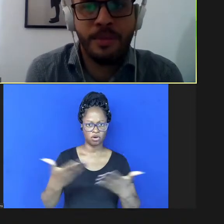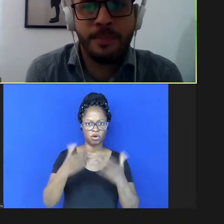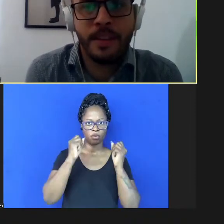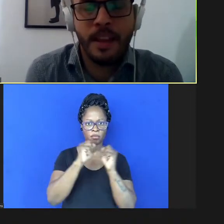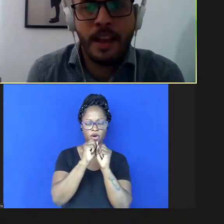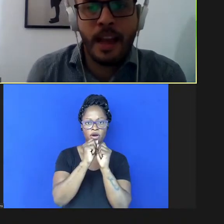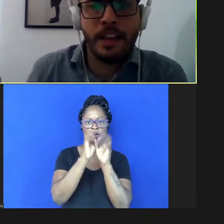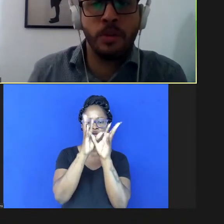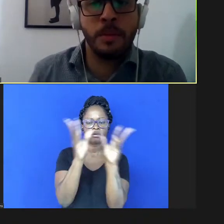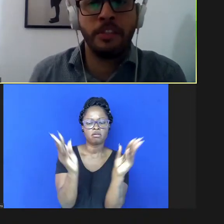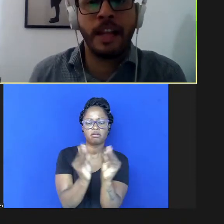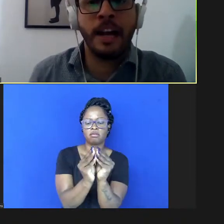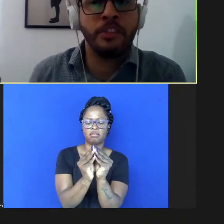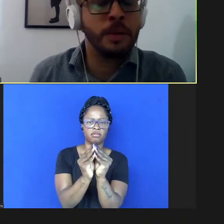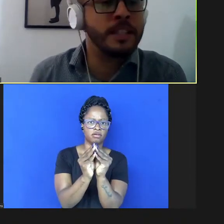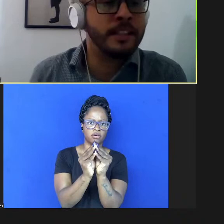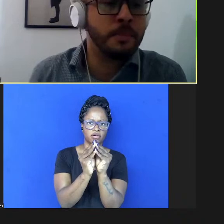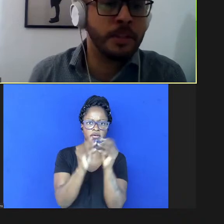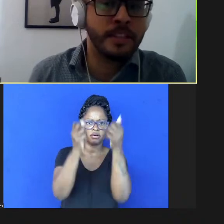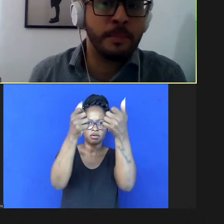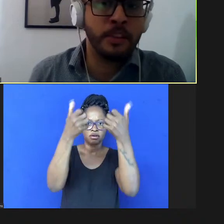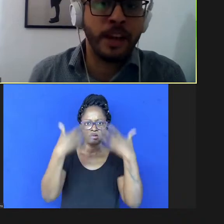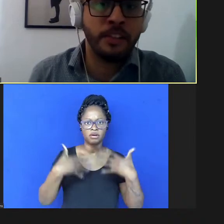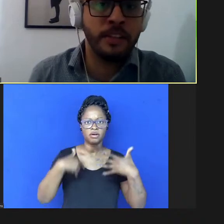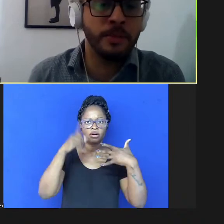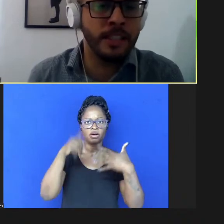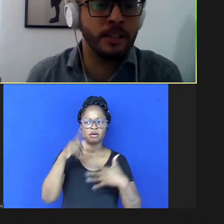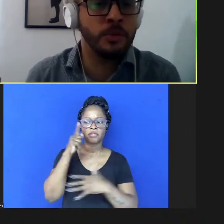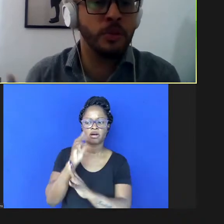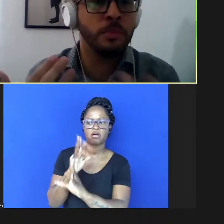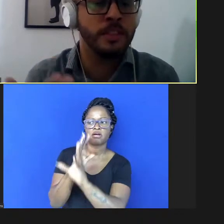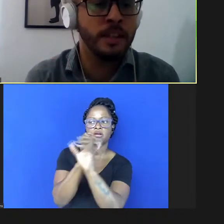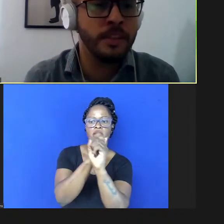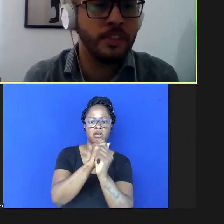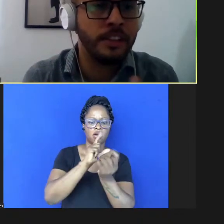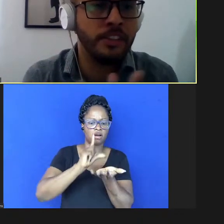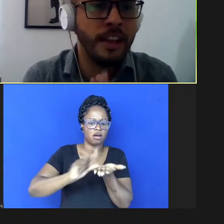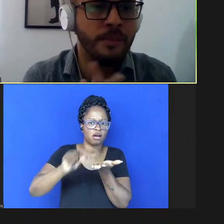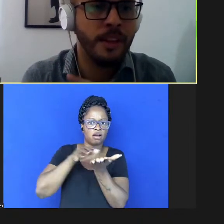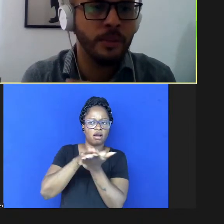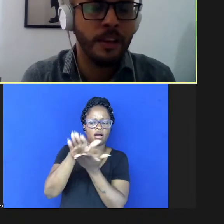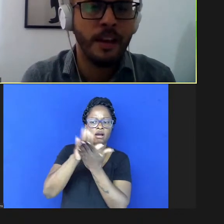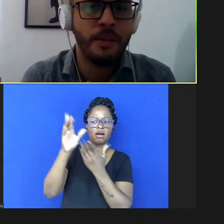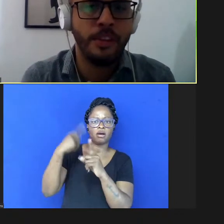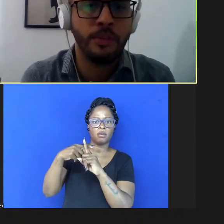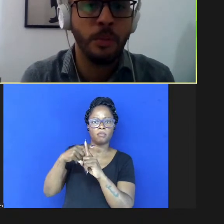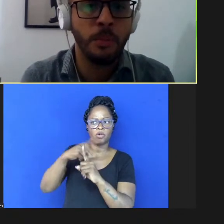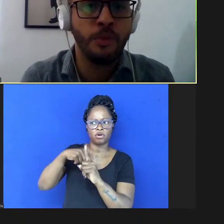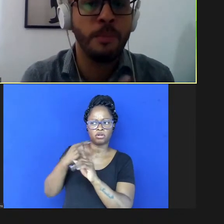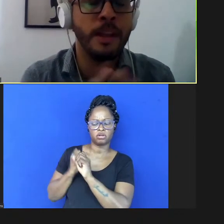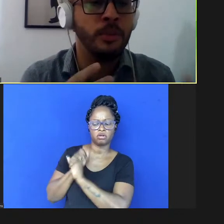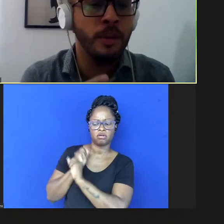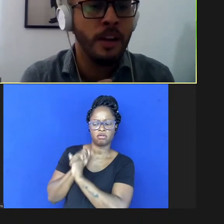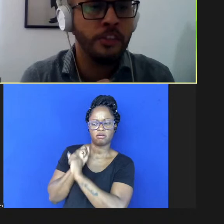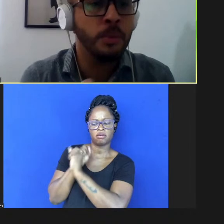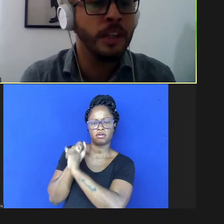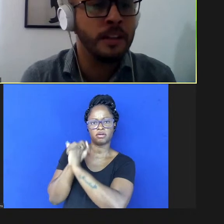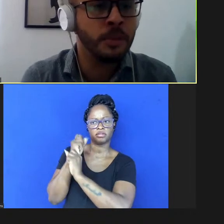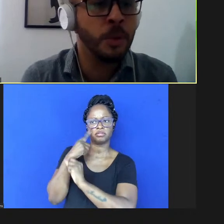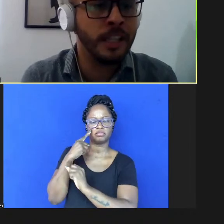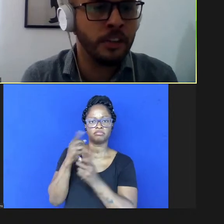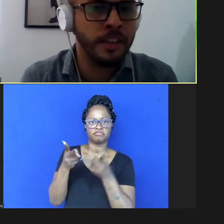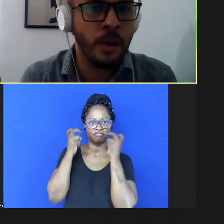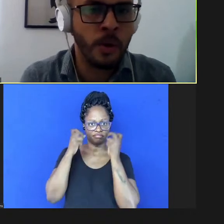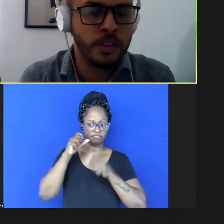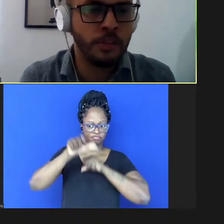breve sobre as taxas de processamento de artigo nos últimos anos a gente tem visto um movimento de